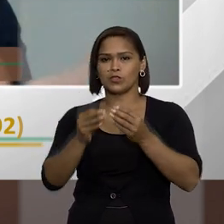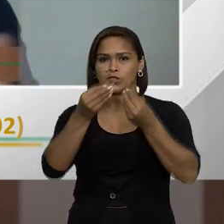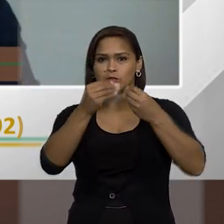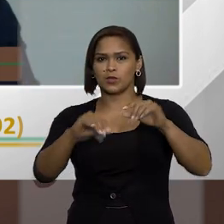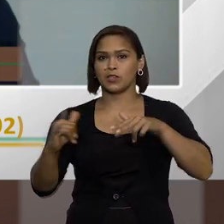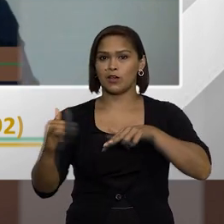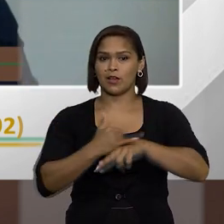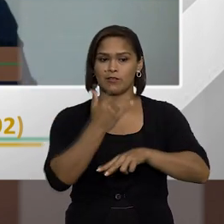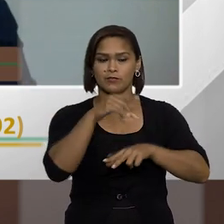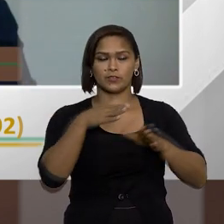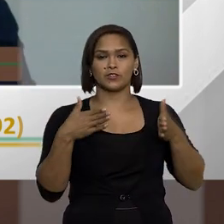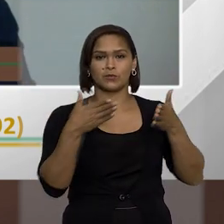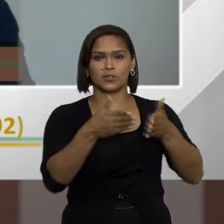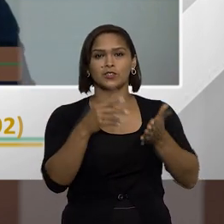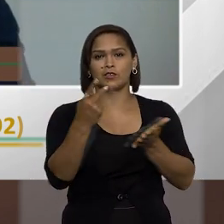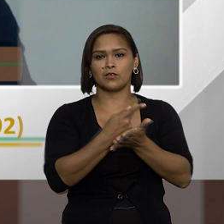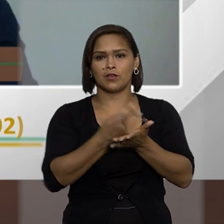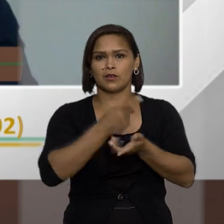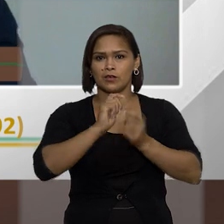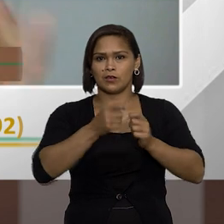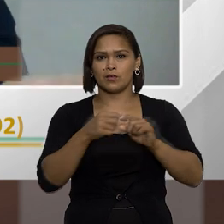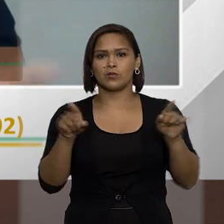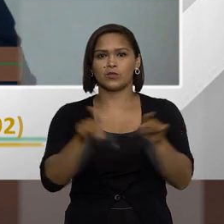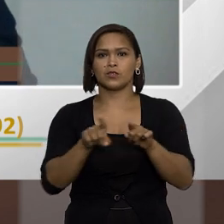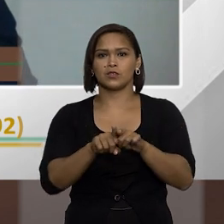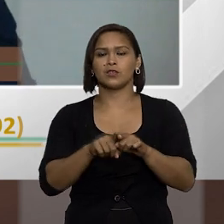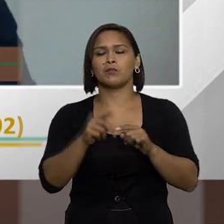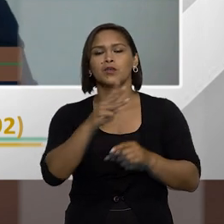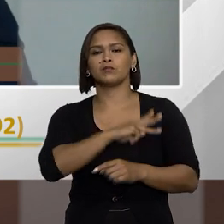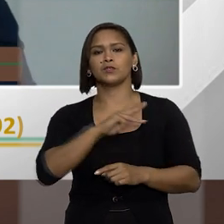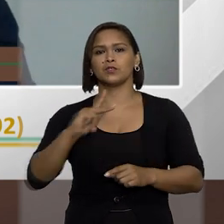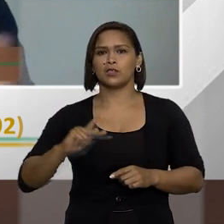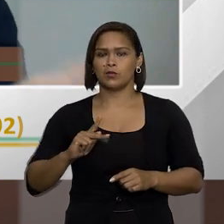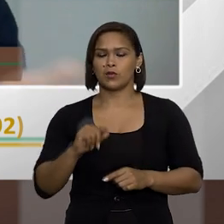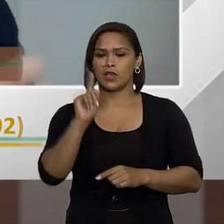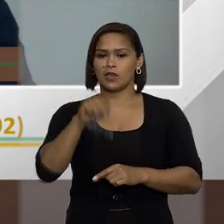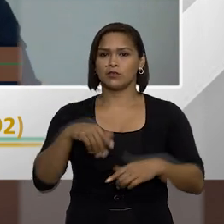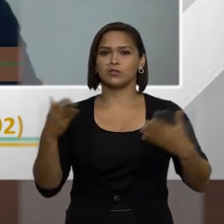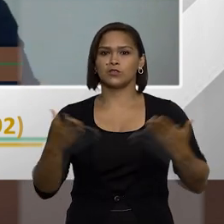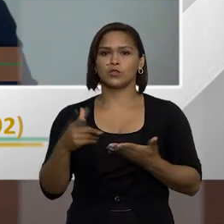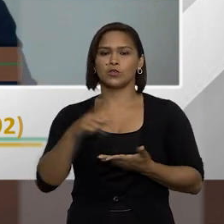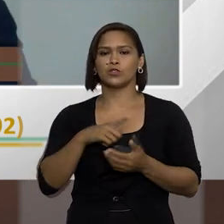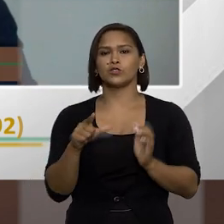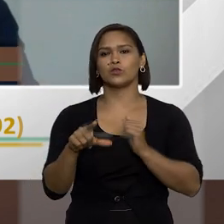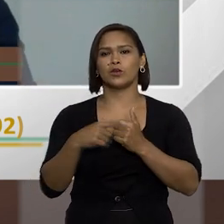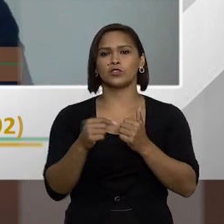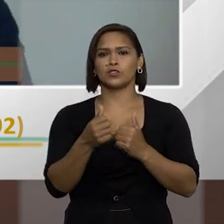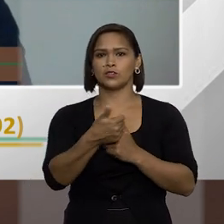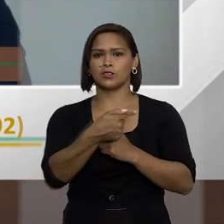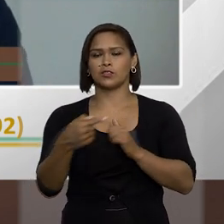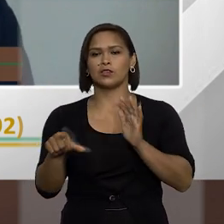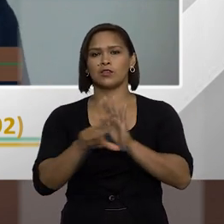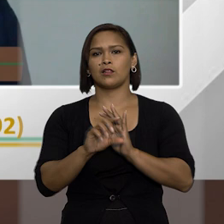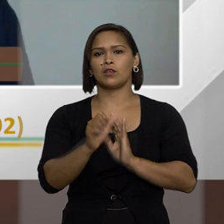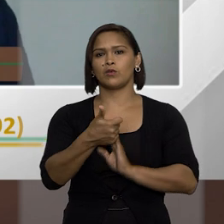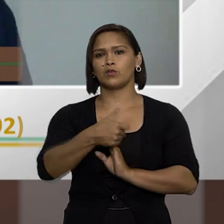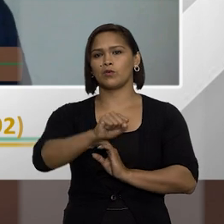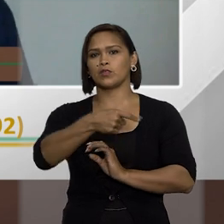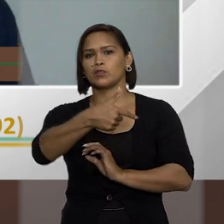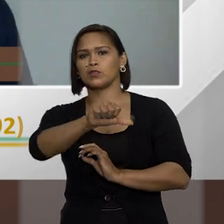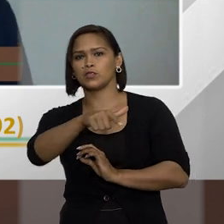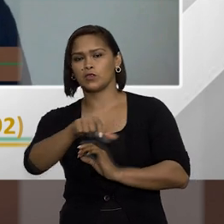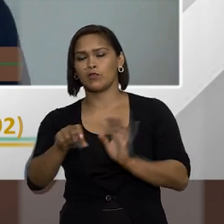lesada da vítima direta do ato de improbidade como também do Ministério Público é isso que hoje prevê o artigo 17 da lei 8.429